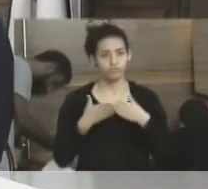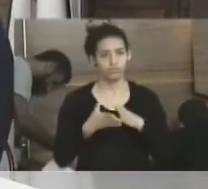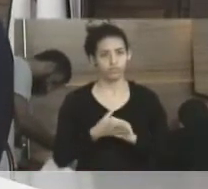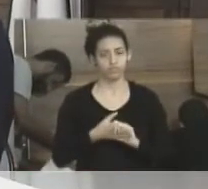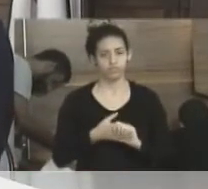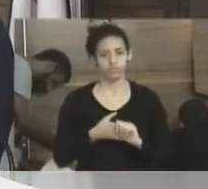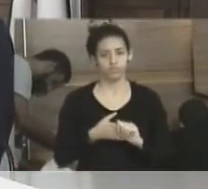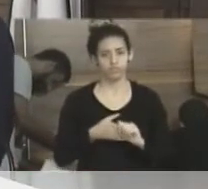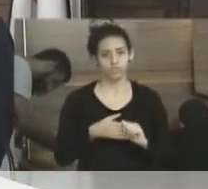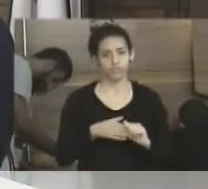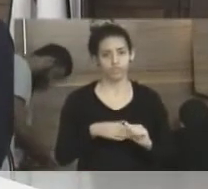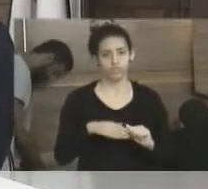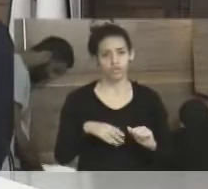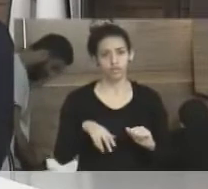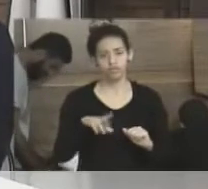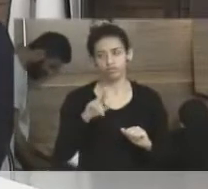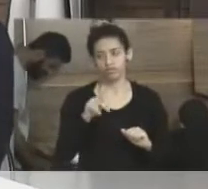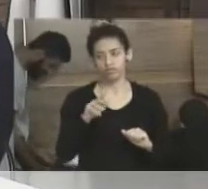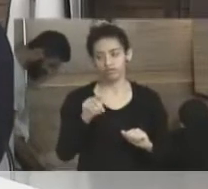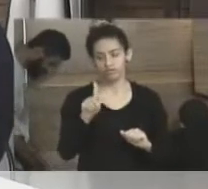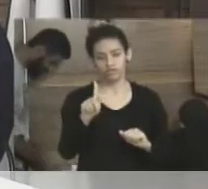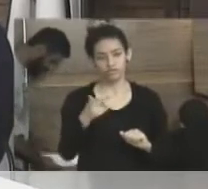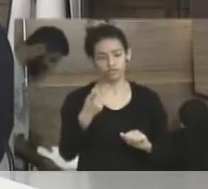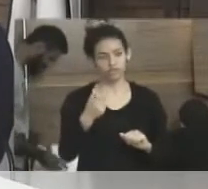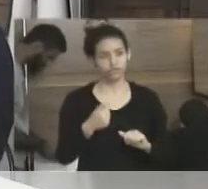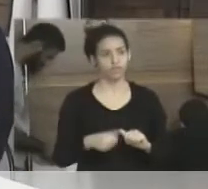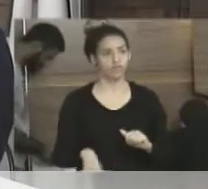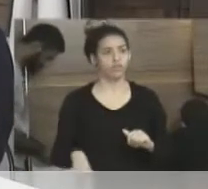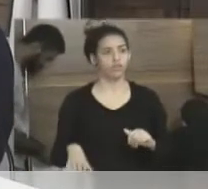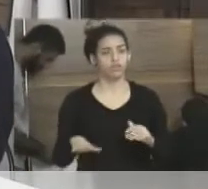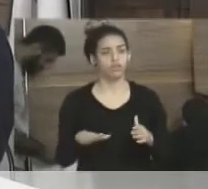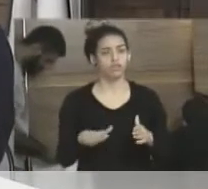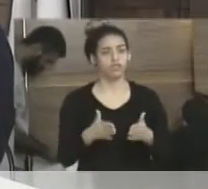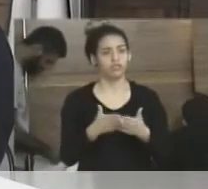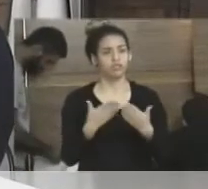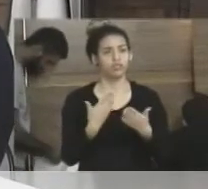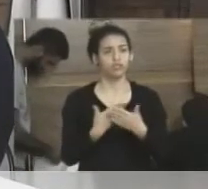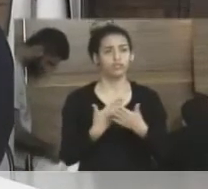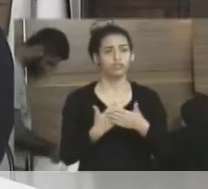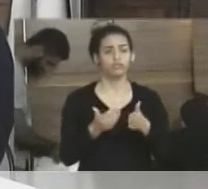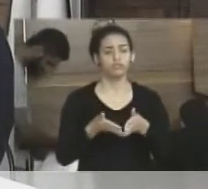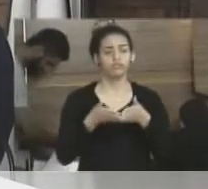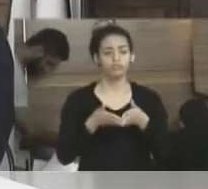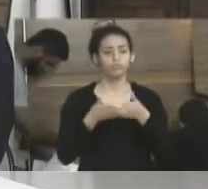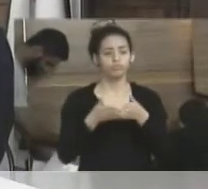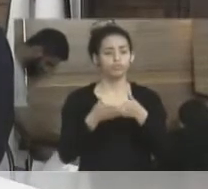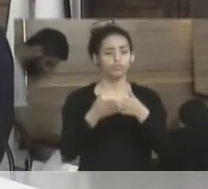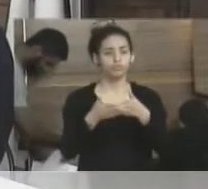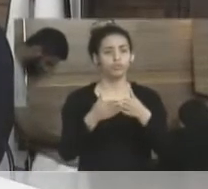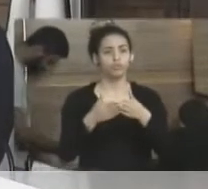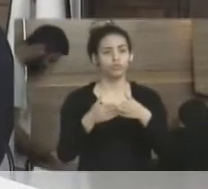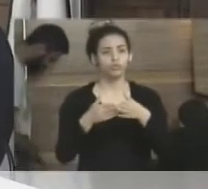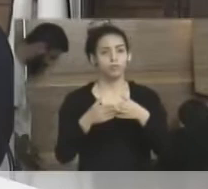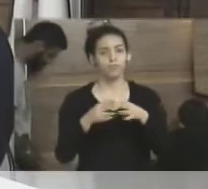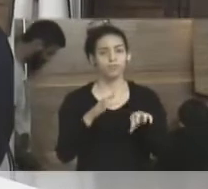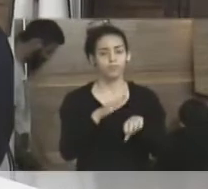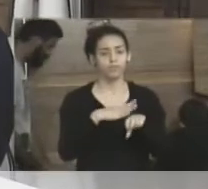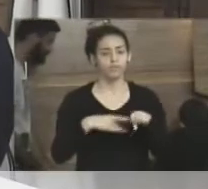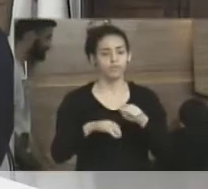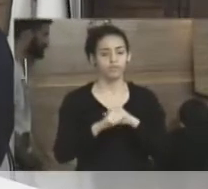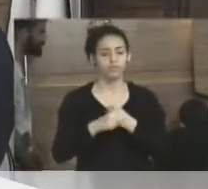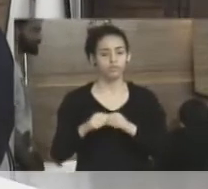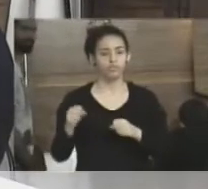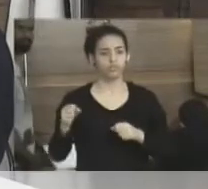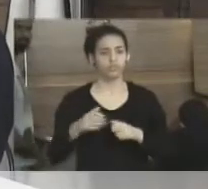Solicitando ao INPH, Instituto Nacional de Pesquisas Hidroviárias, que seja feito um estudo de transporte aquaviário na